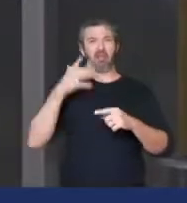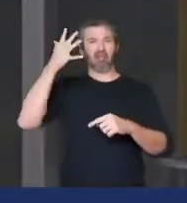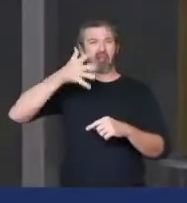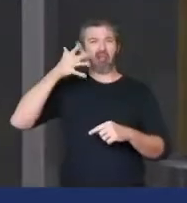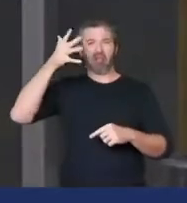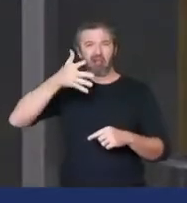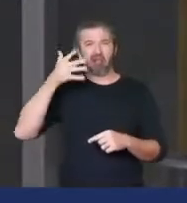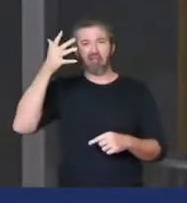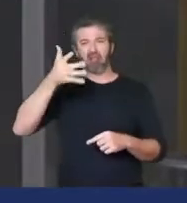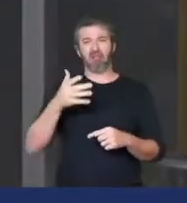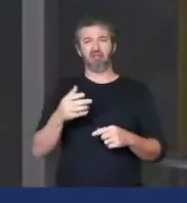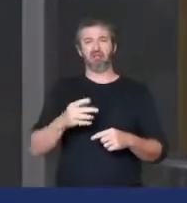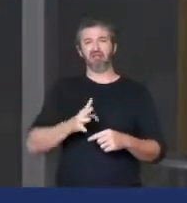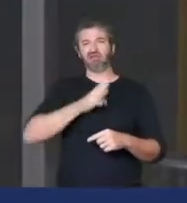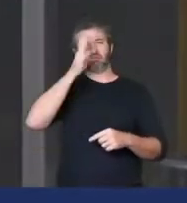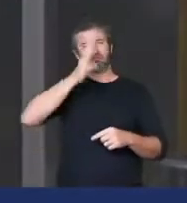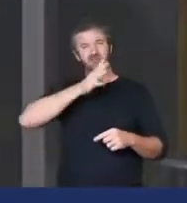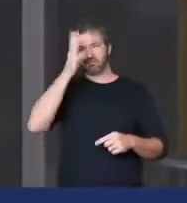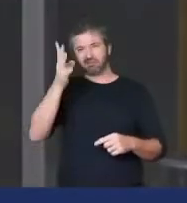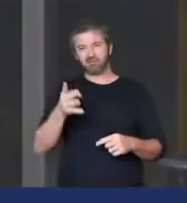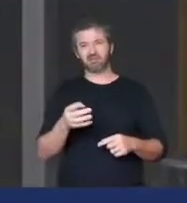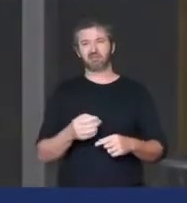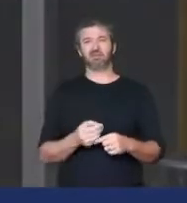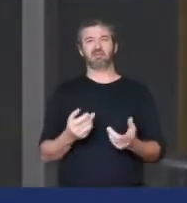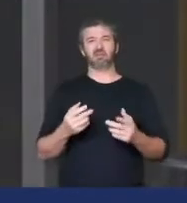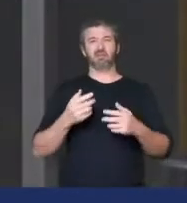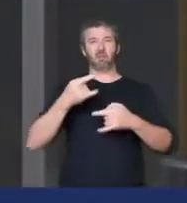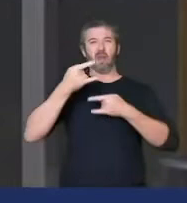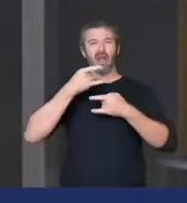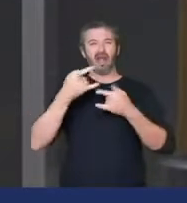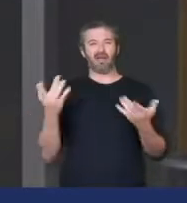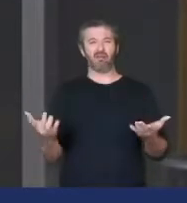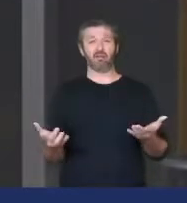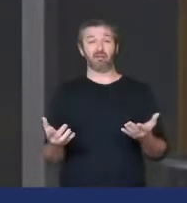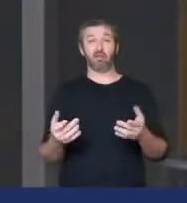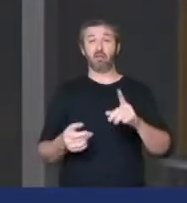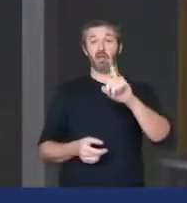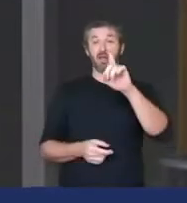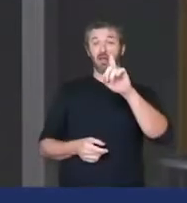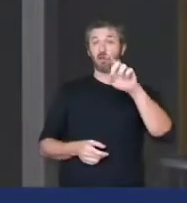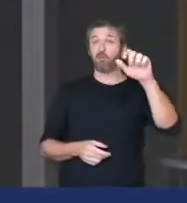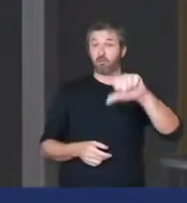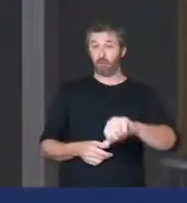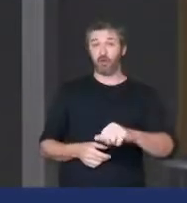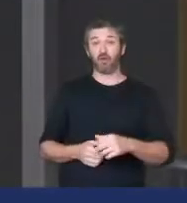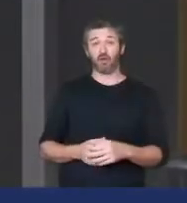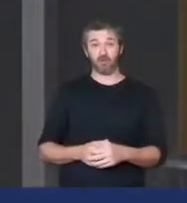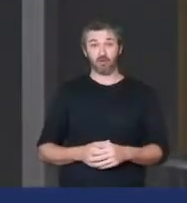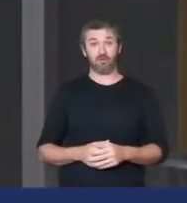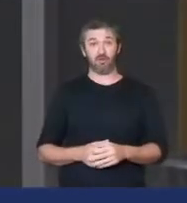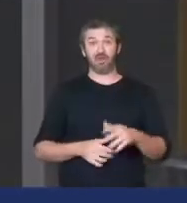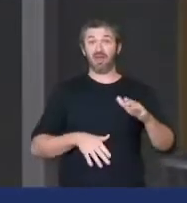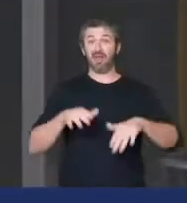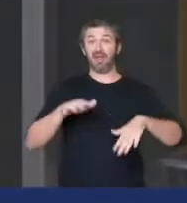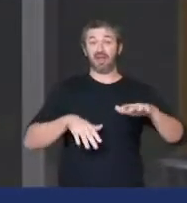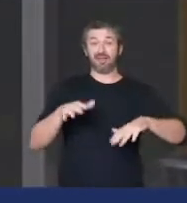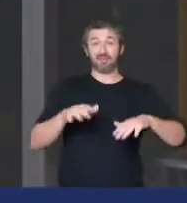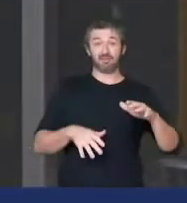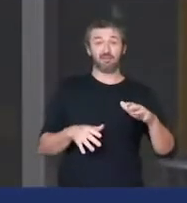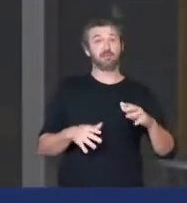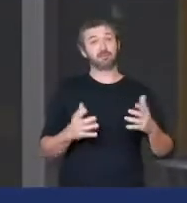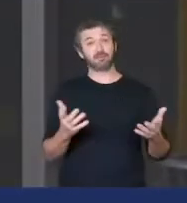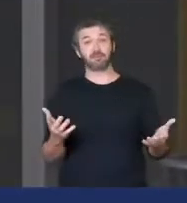estapafúrdias, com lives e pior de tudo, muitas vezes com